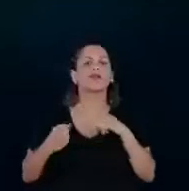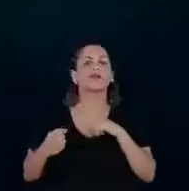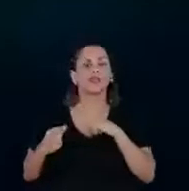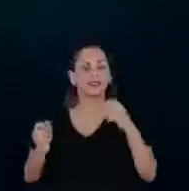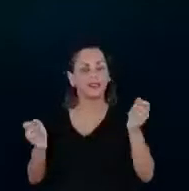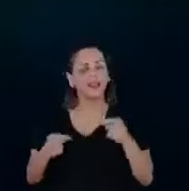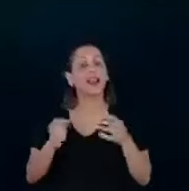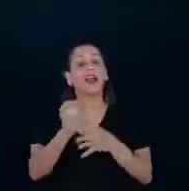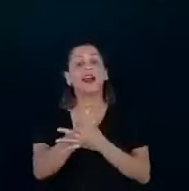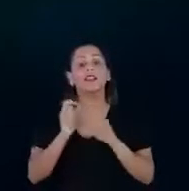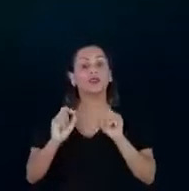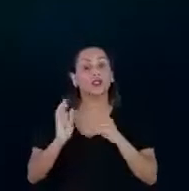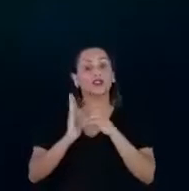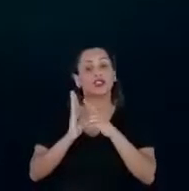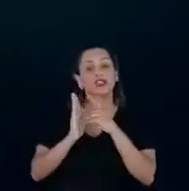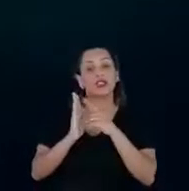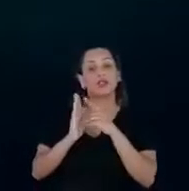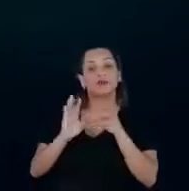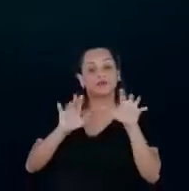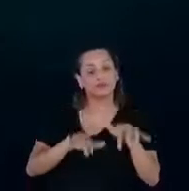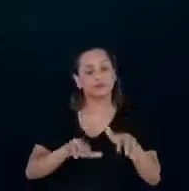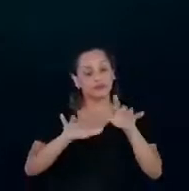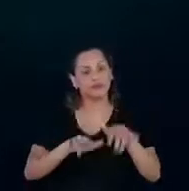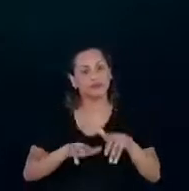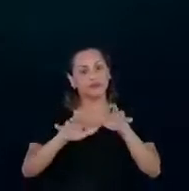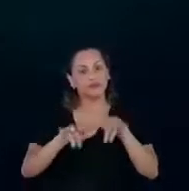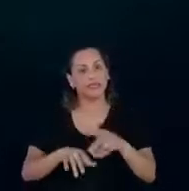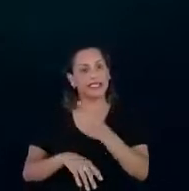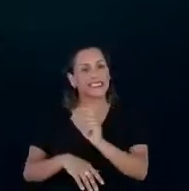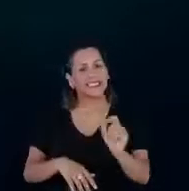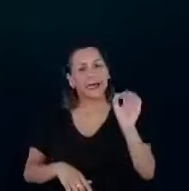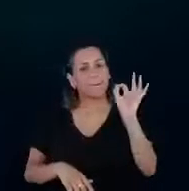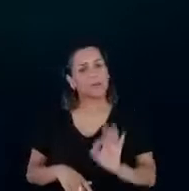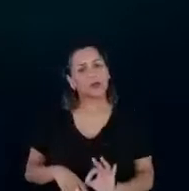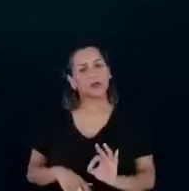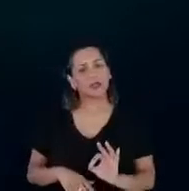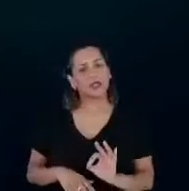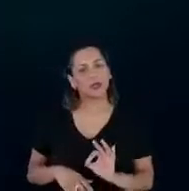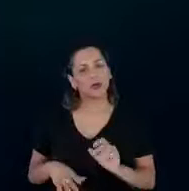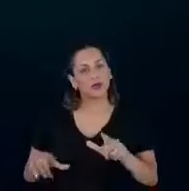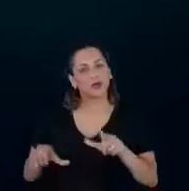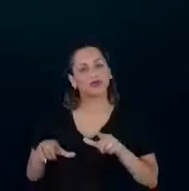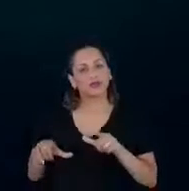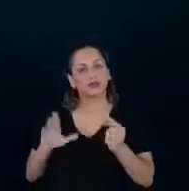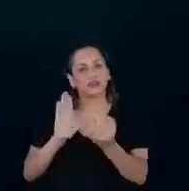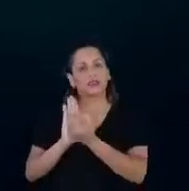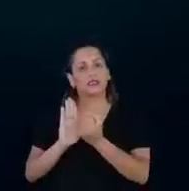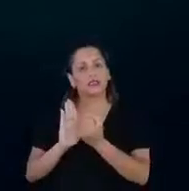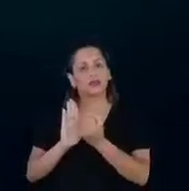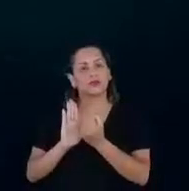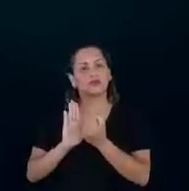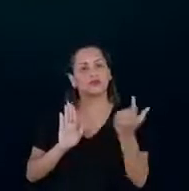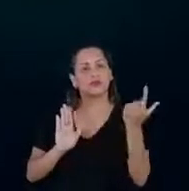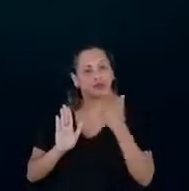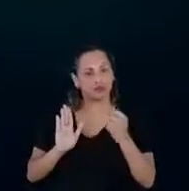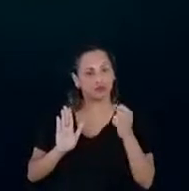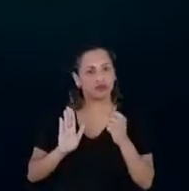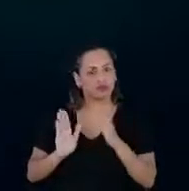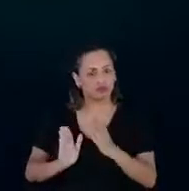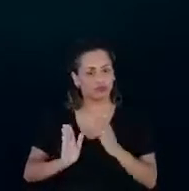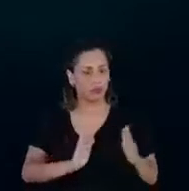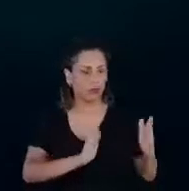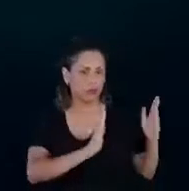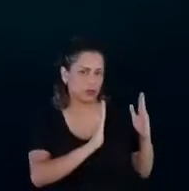digitalizada 100% do processo de concessão do selo. Então, ali com essa plataforma blockchain,